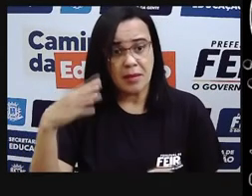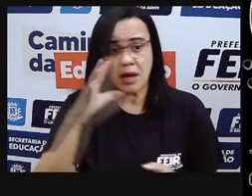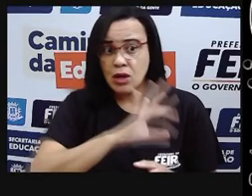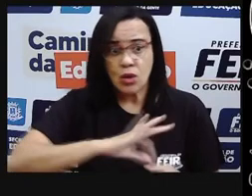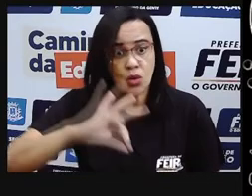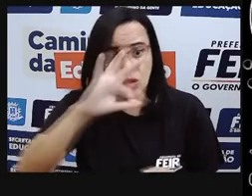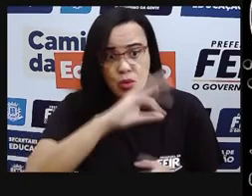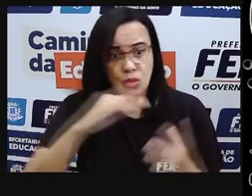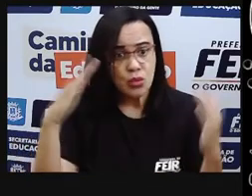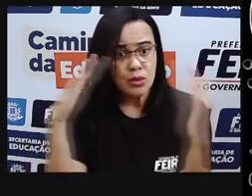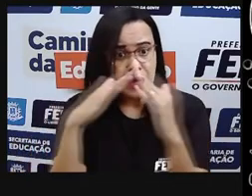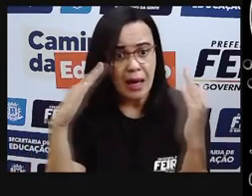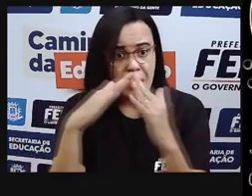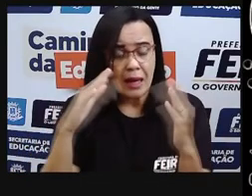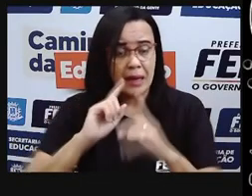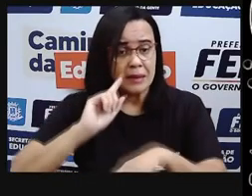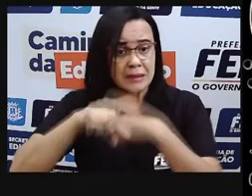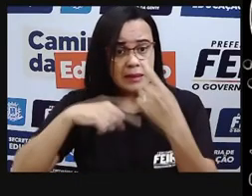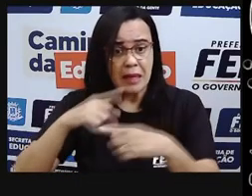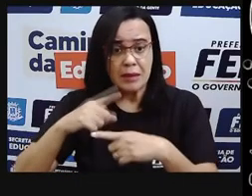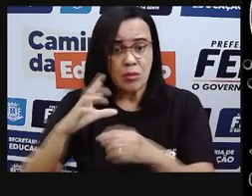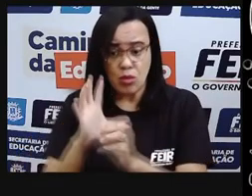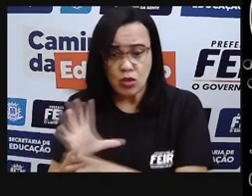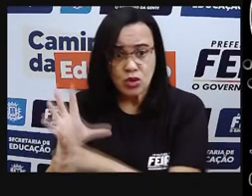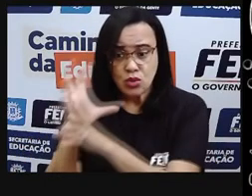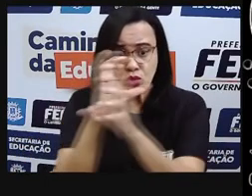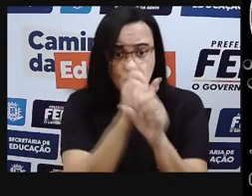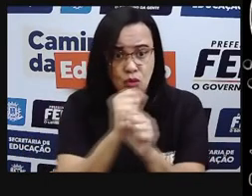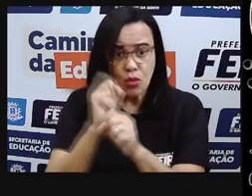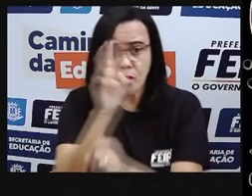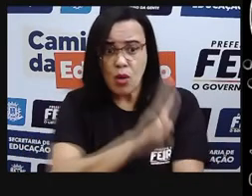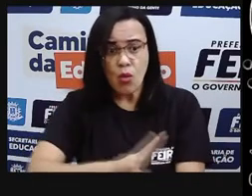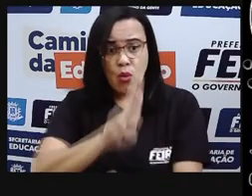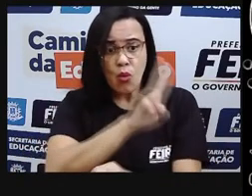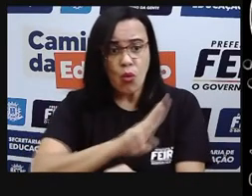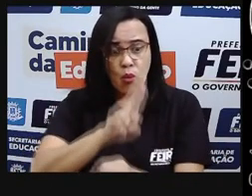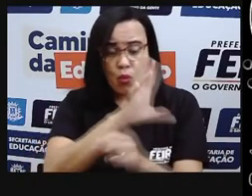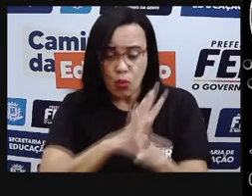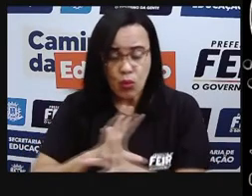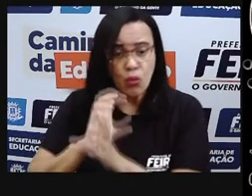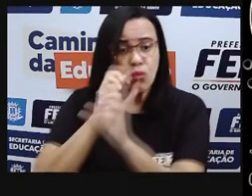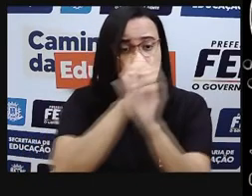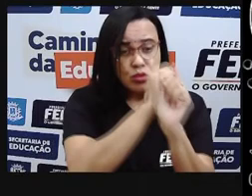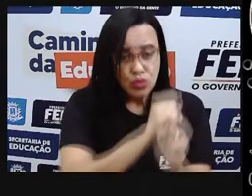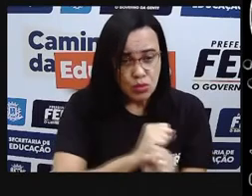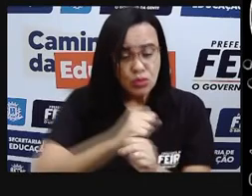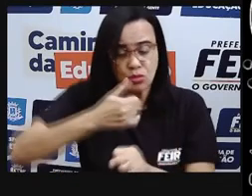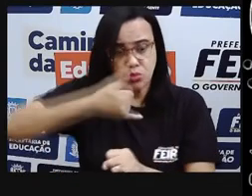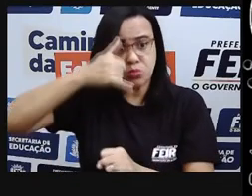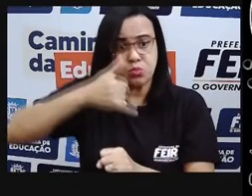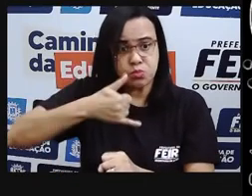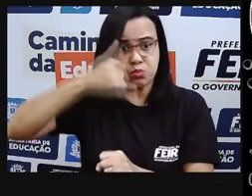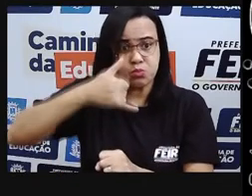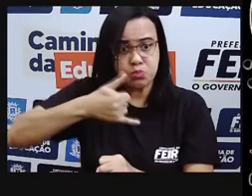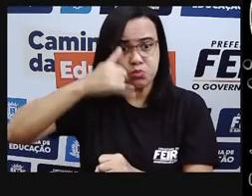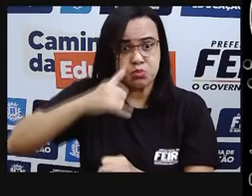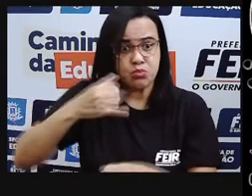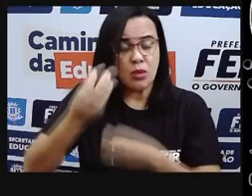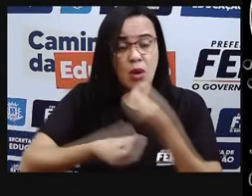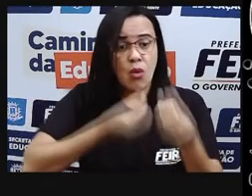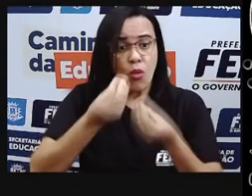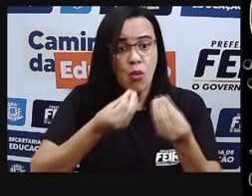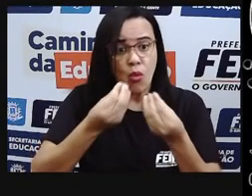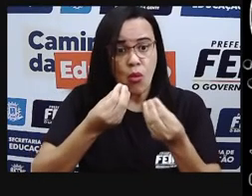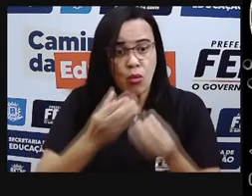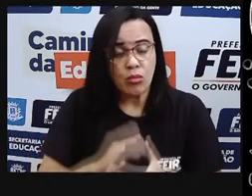Quando a gente faz essa somatória de todo o gasto, de todo o consumo de energia em kilowatts da casa, em um